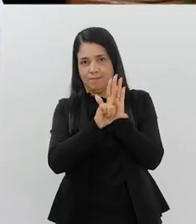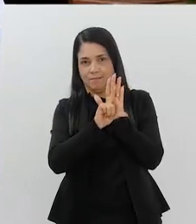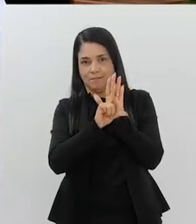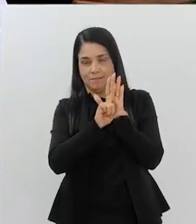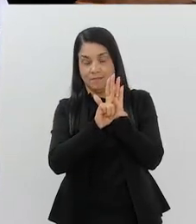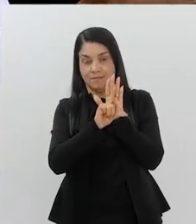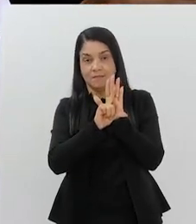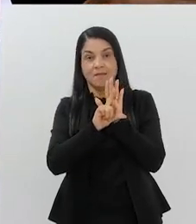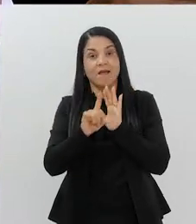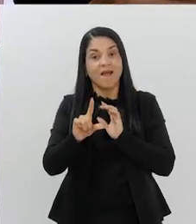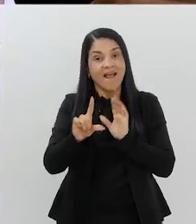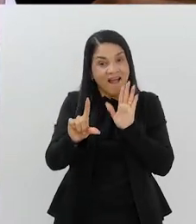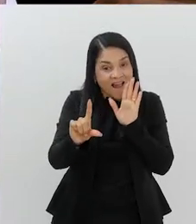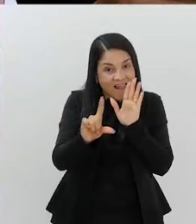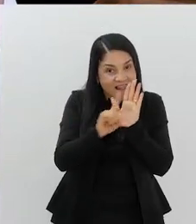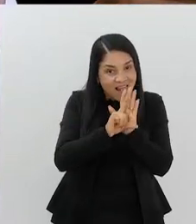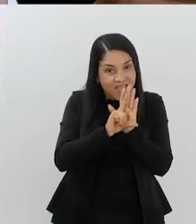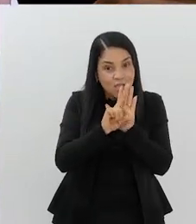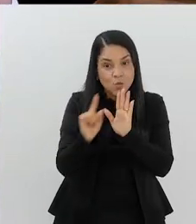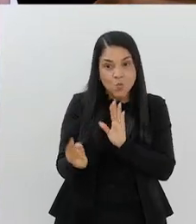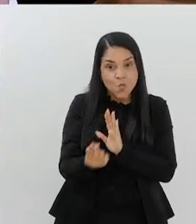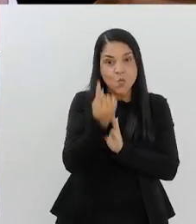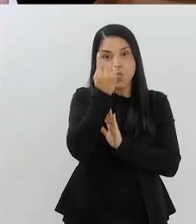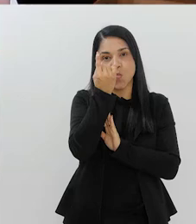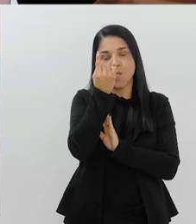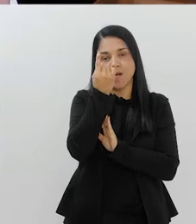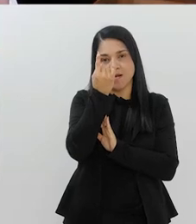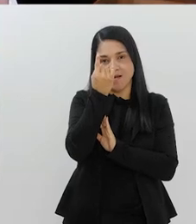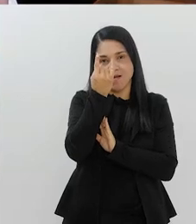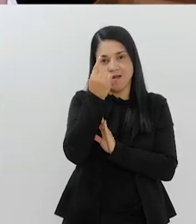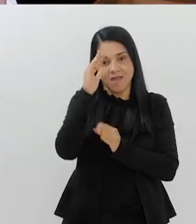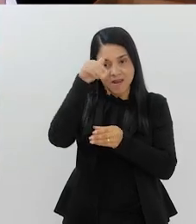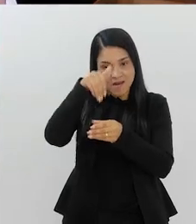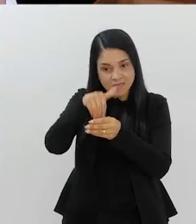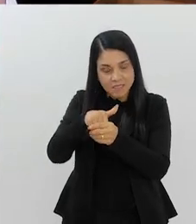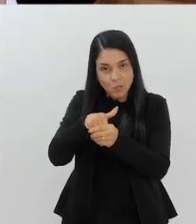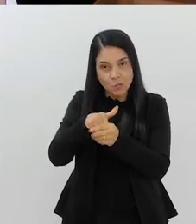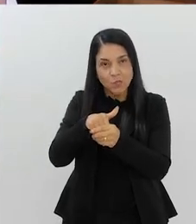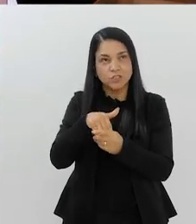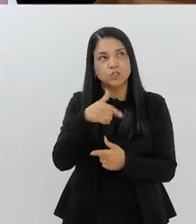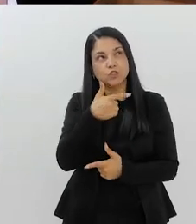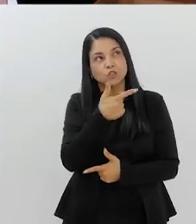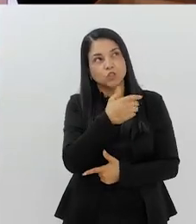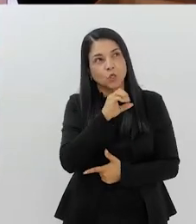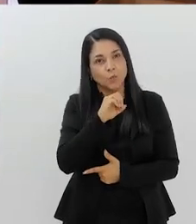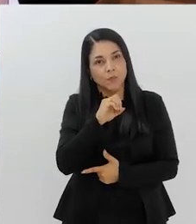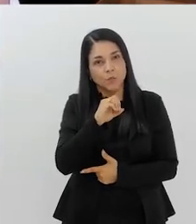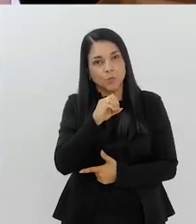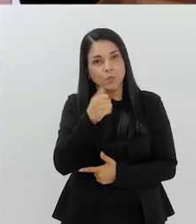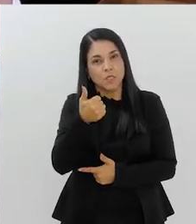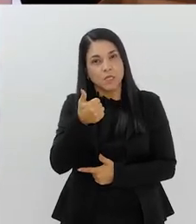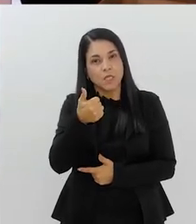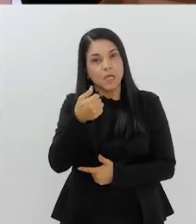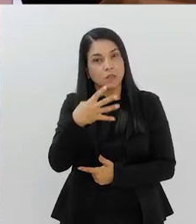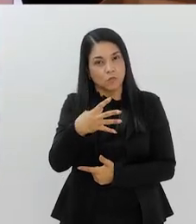lei que determina uma só reeleição é de 2014. É a lei